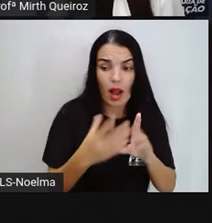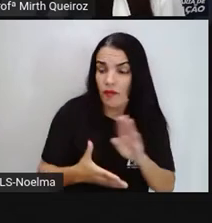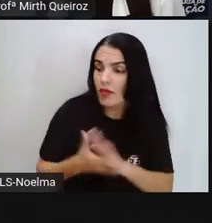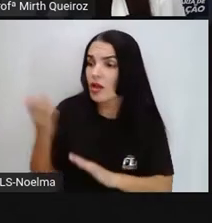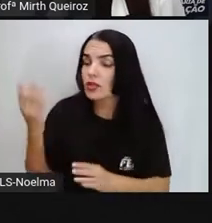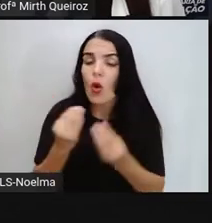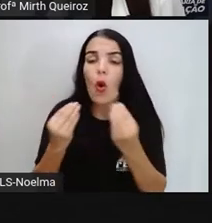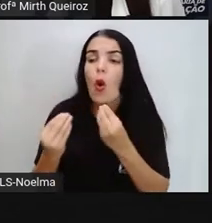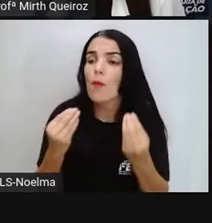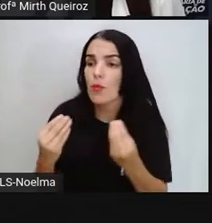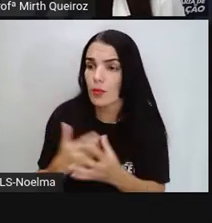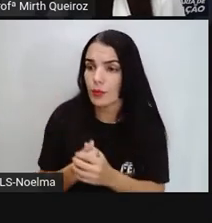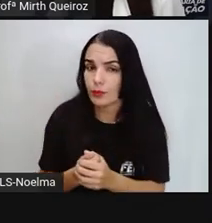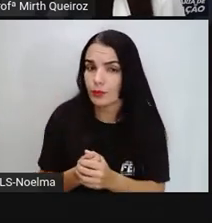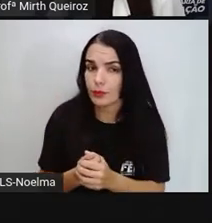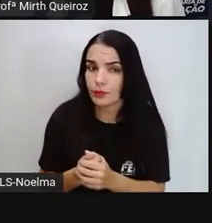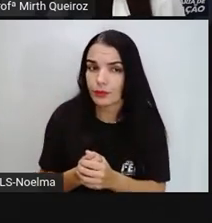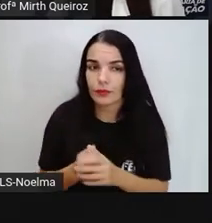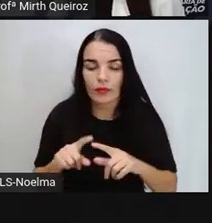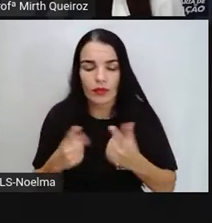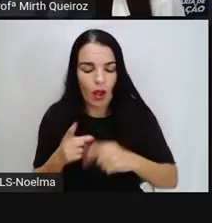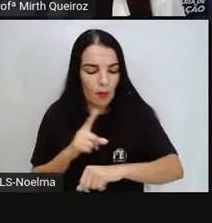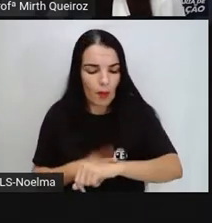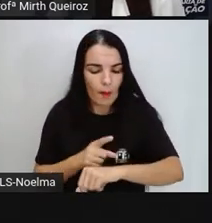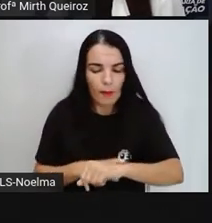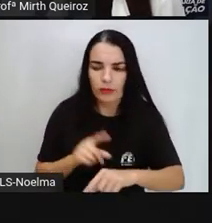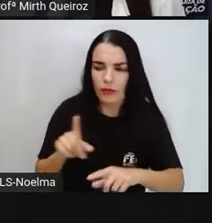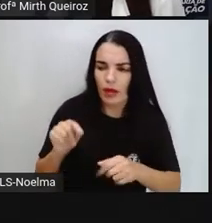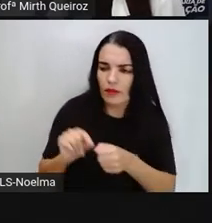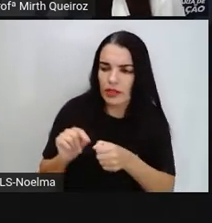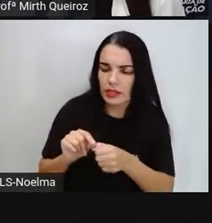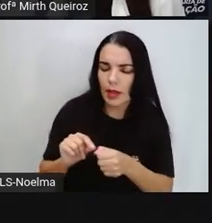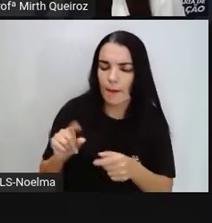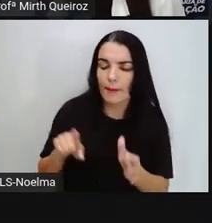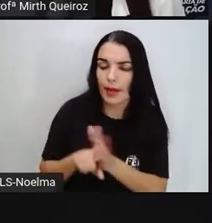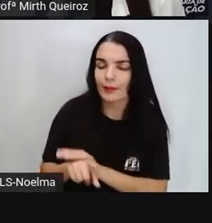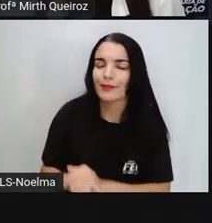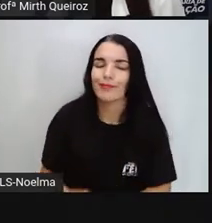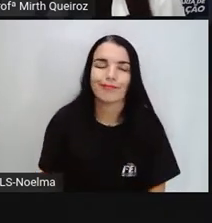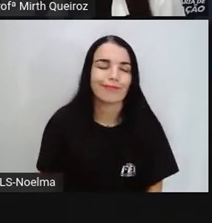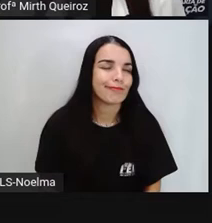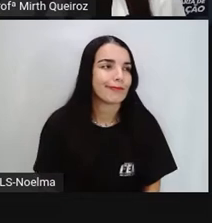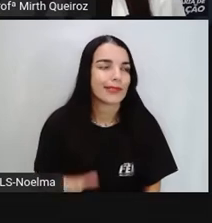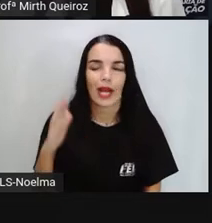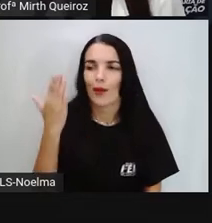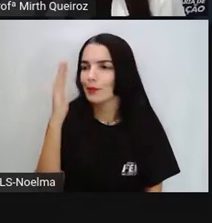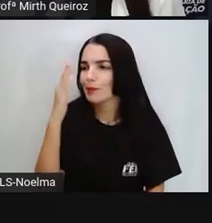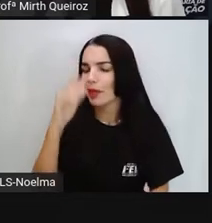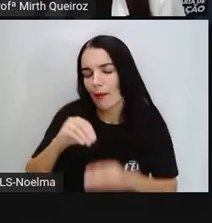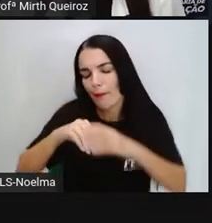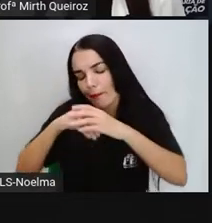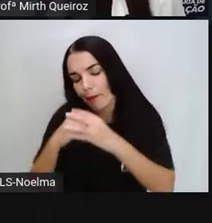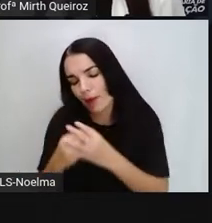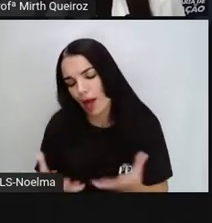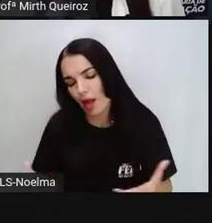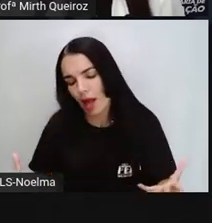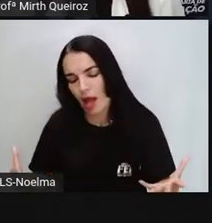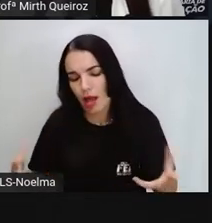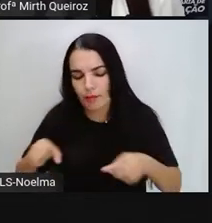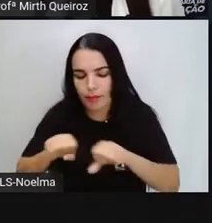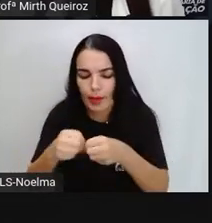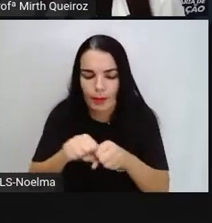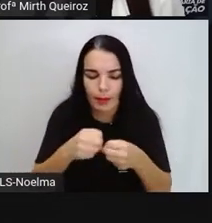No momento em que fazia essa pergunta, o espelho caiu-lhe das mãos e quebrou-se em